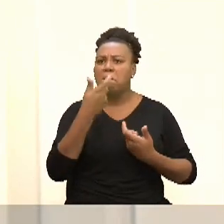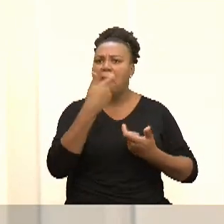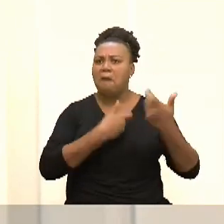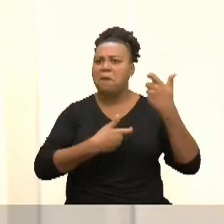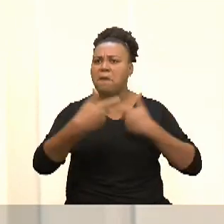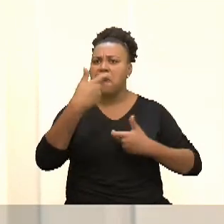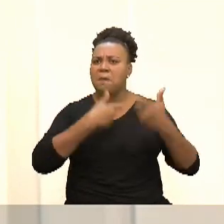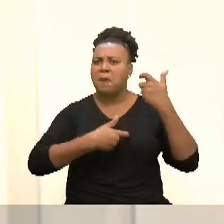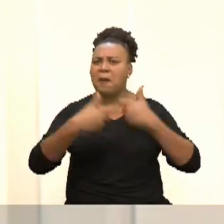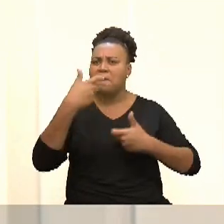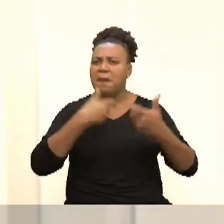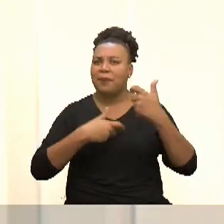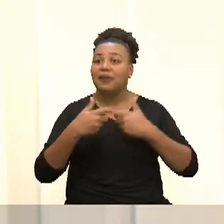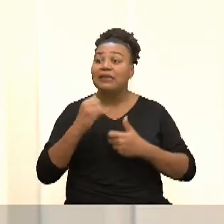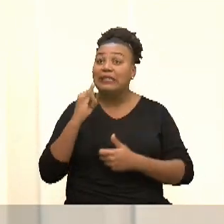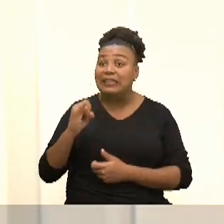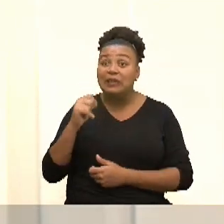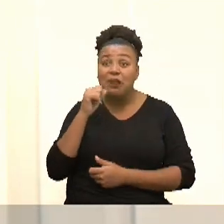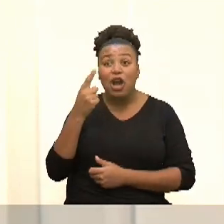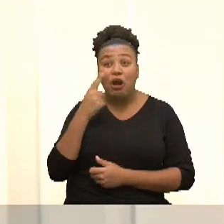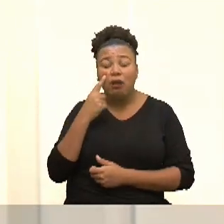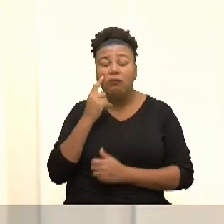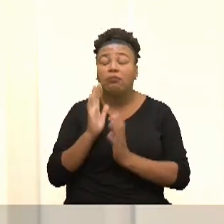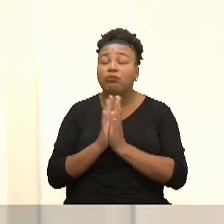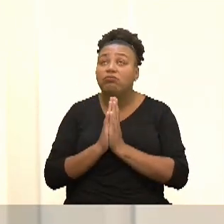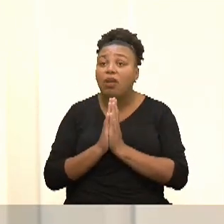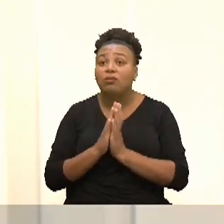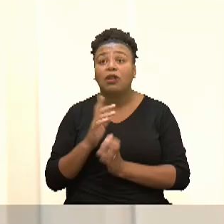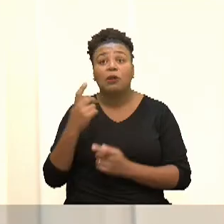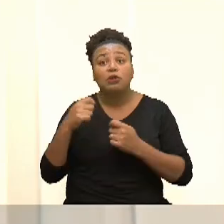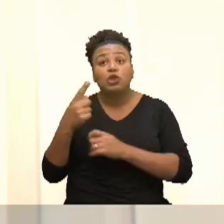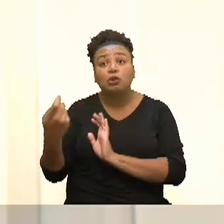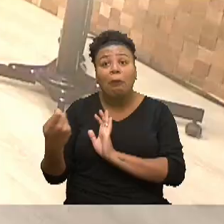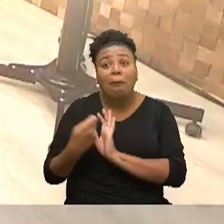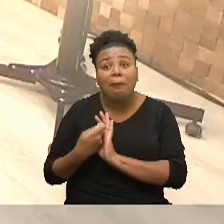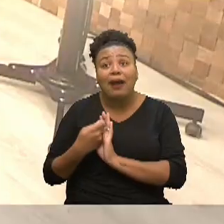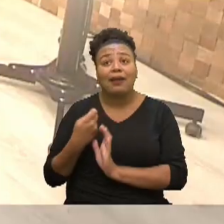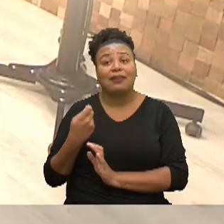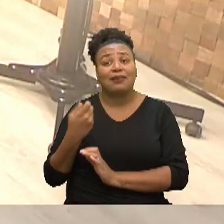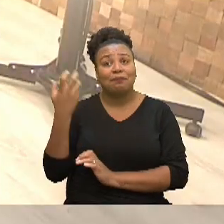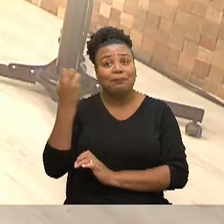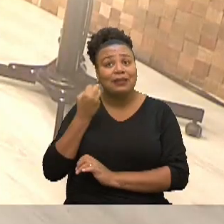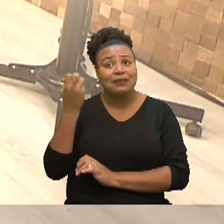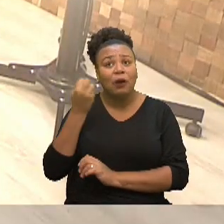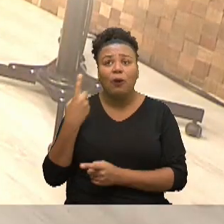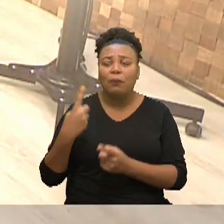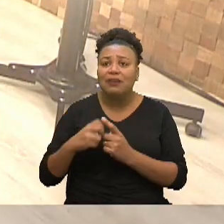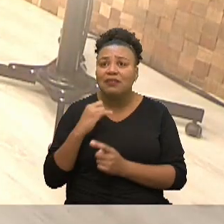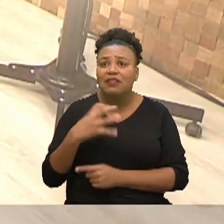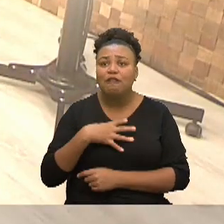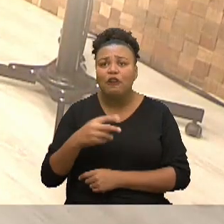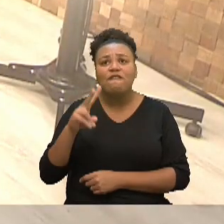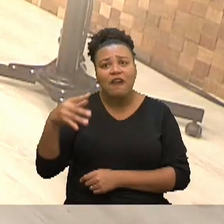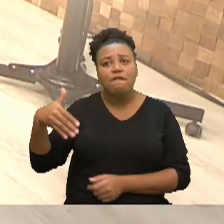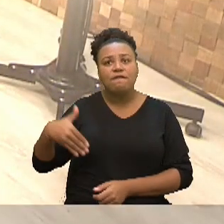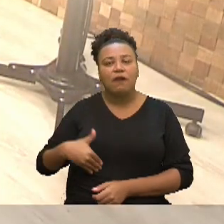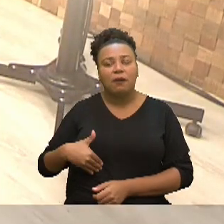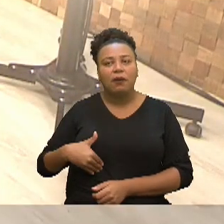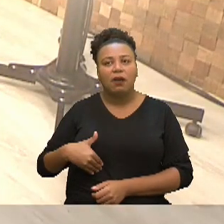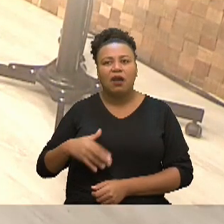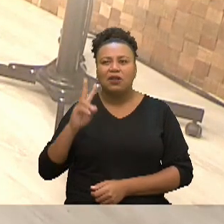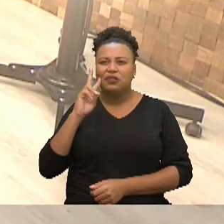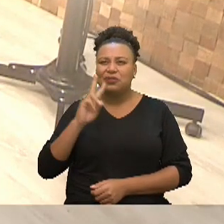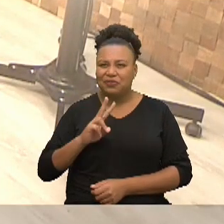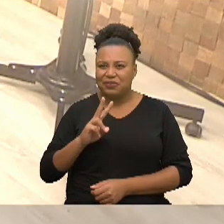ter alienado se uma mulher diz olha pelo amor de Deus eu preciso que tu pague a pensão porque senão seus filhos vão passar fome a gente